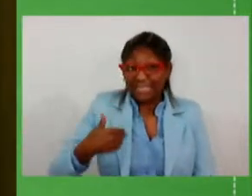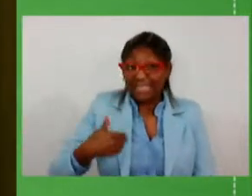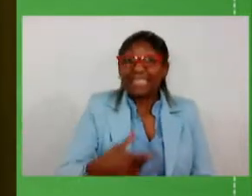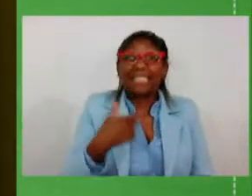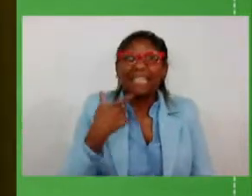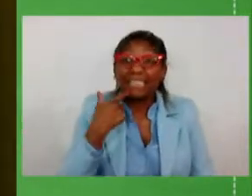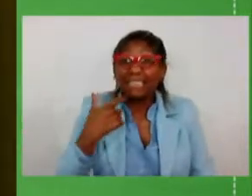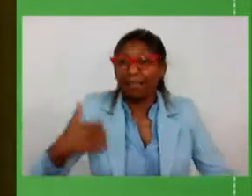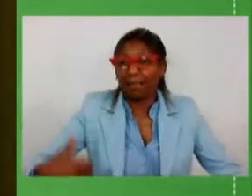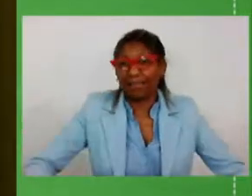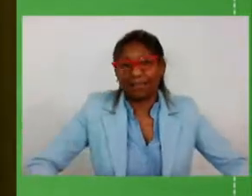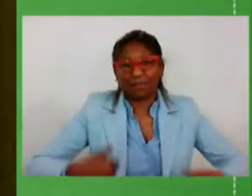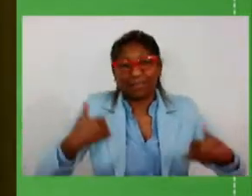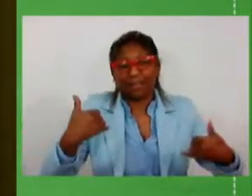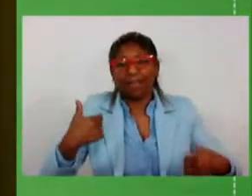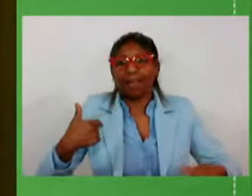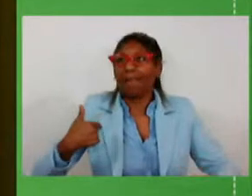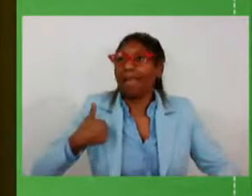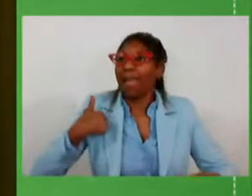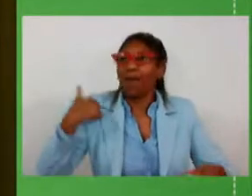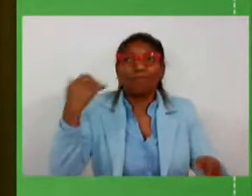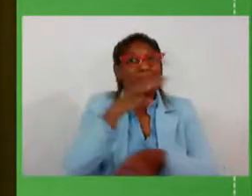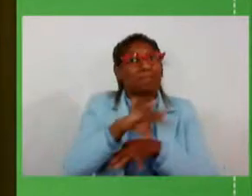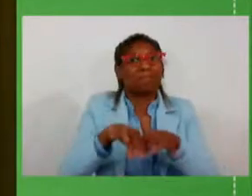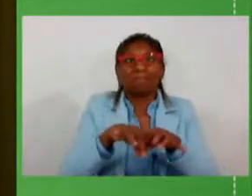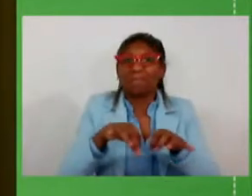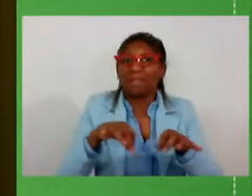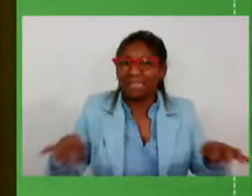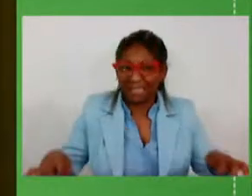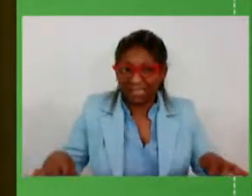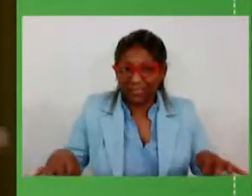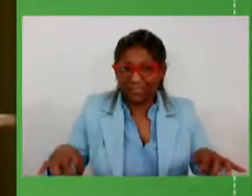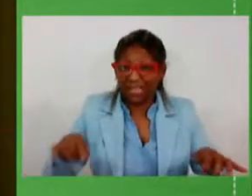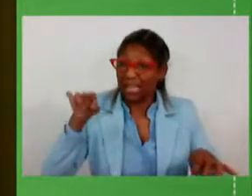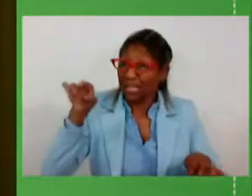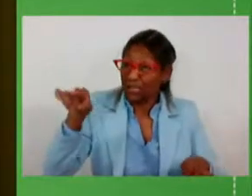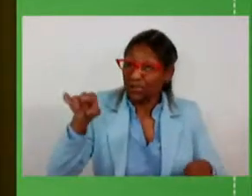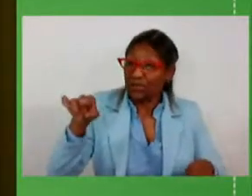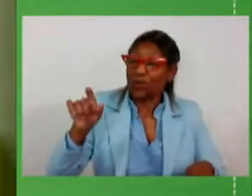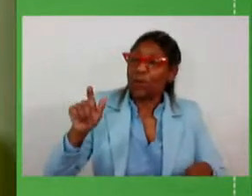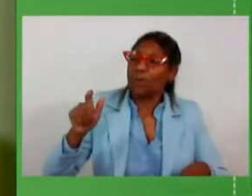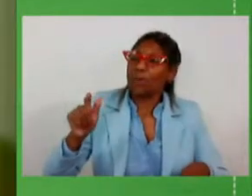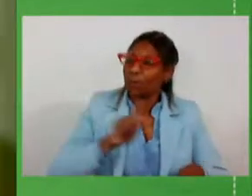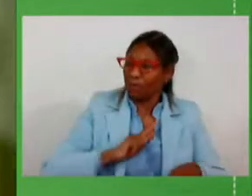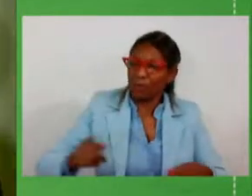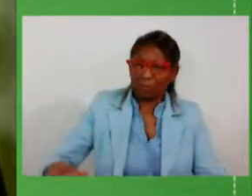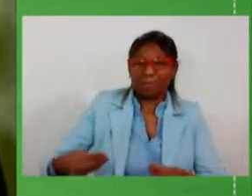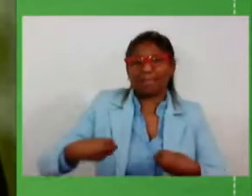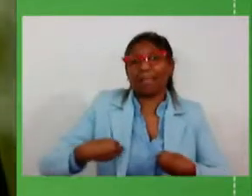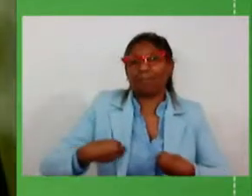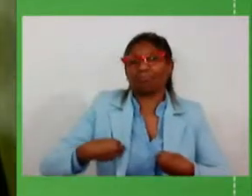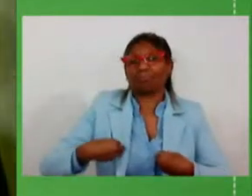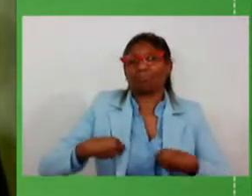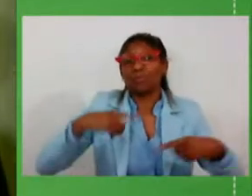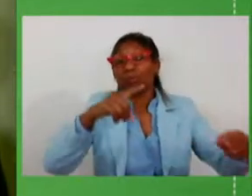é um presente que o senhor está me dando vou considerar presente um desafio